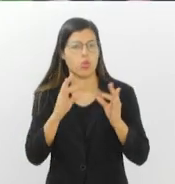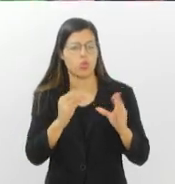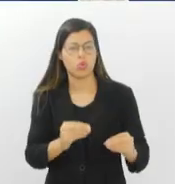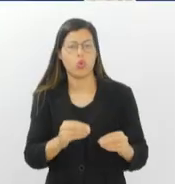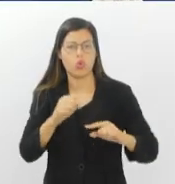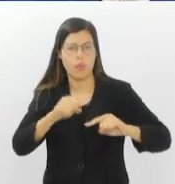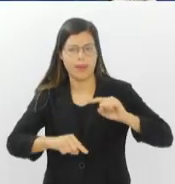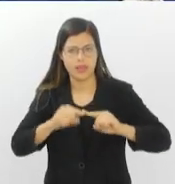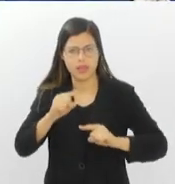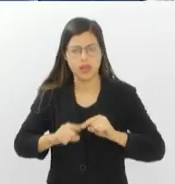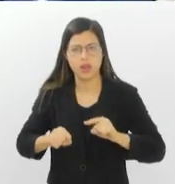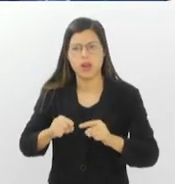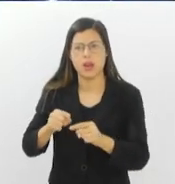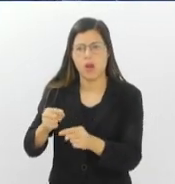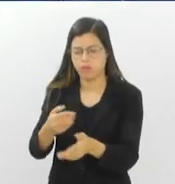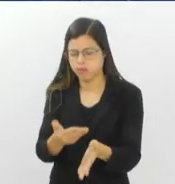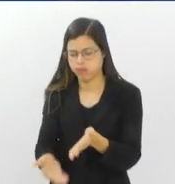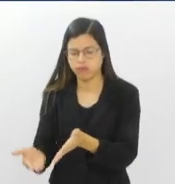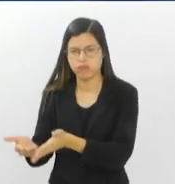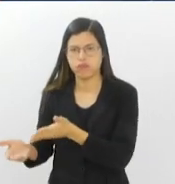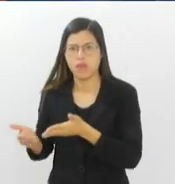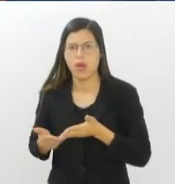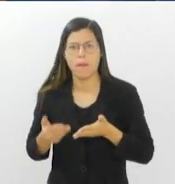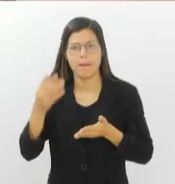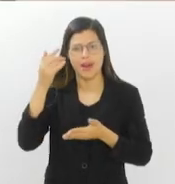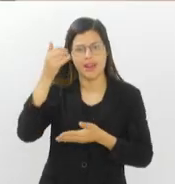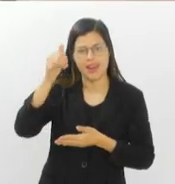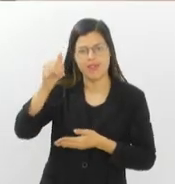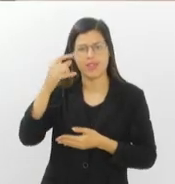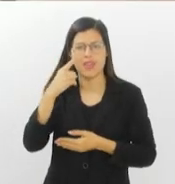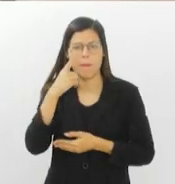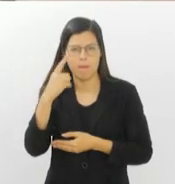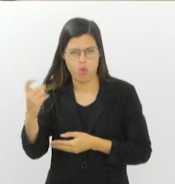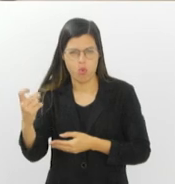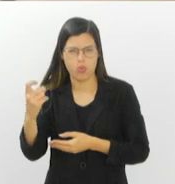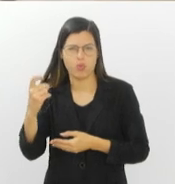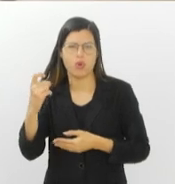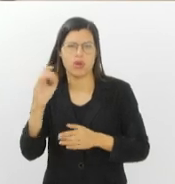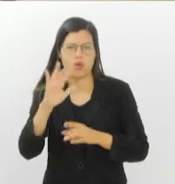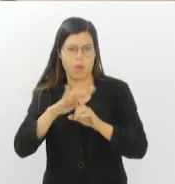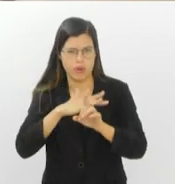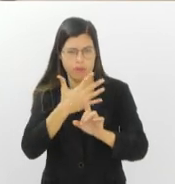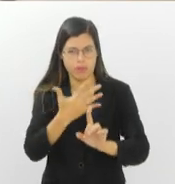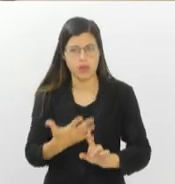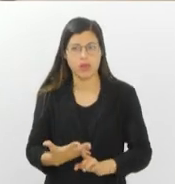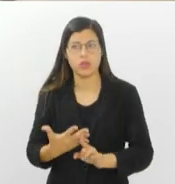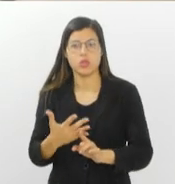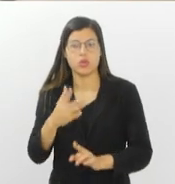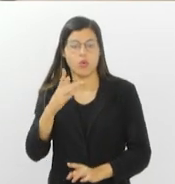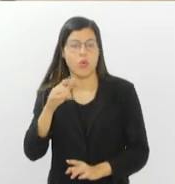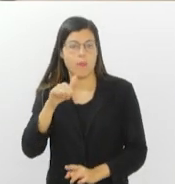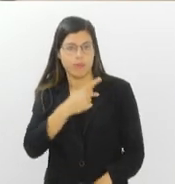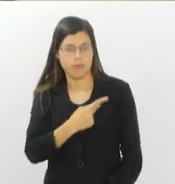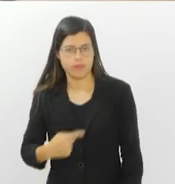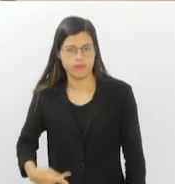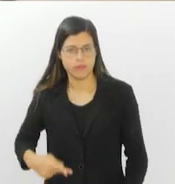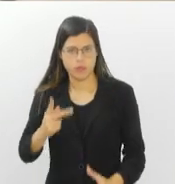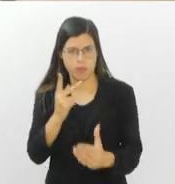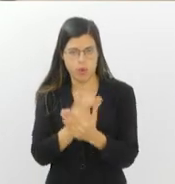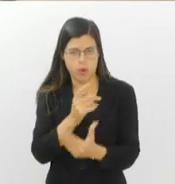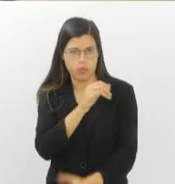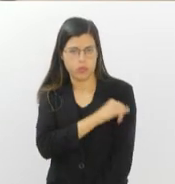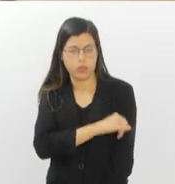forma correta para não poluir o meio ambiente. De acordo com o presidente do PROCON do Rio, esses produtos